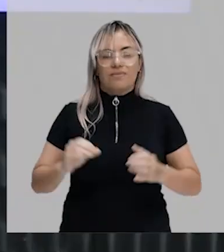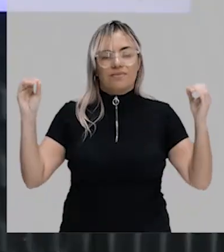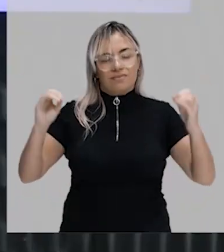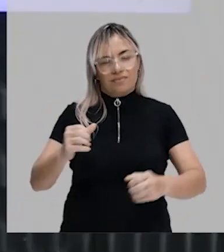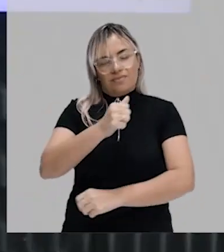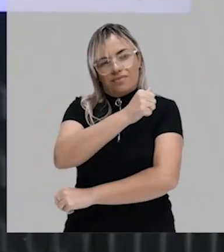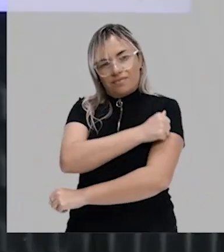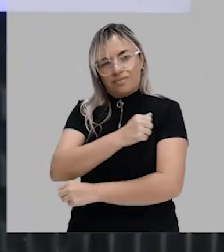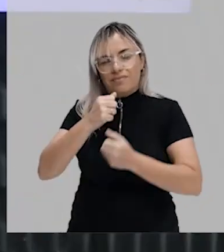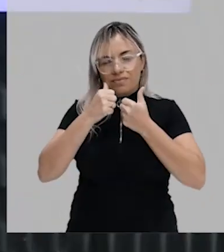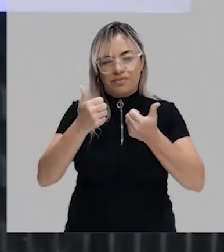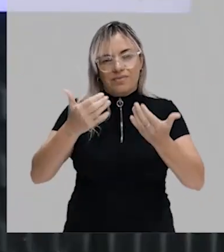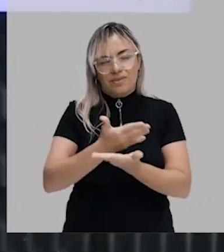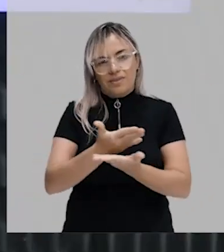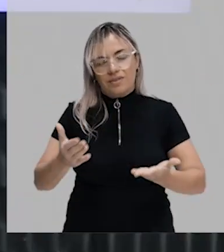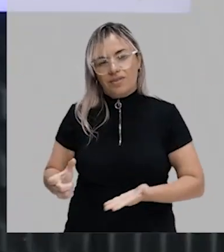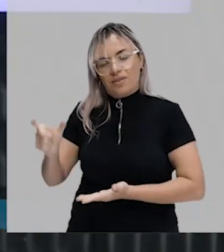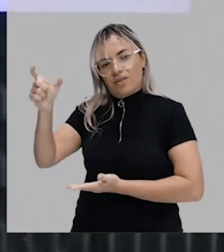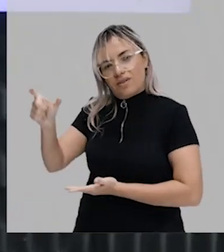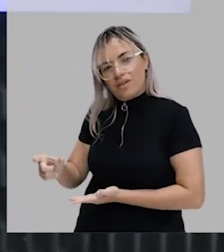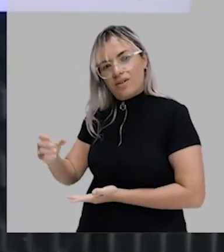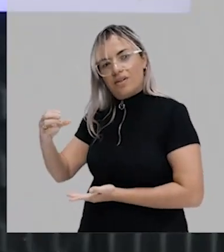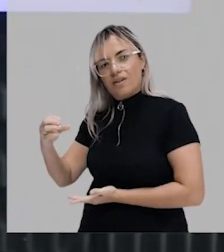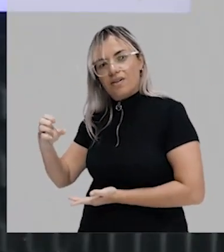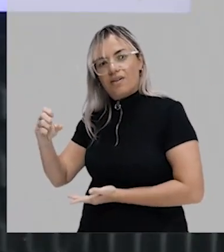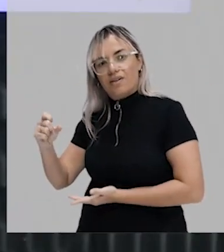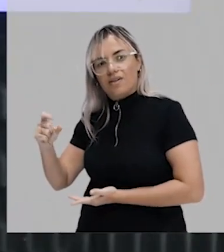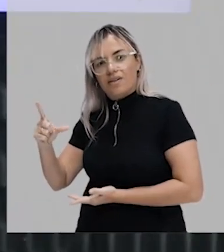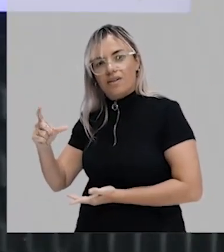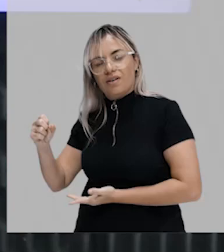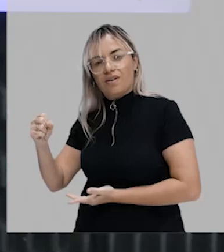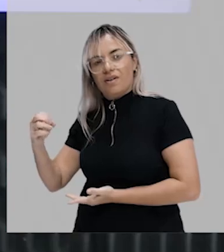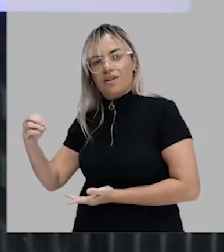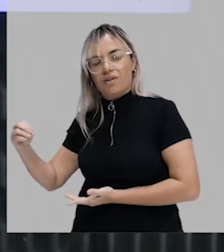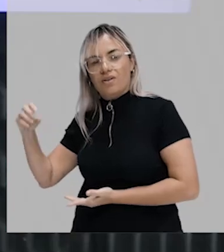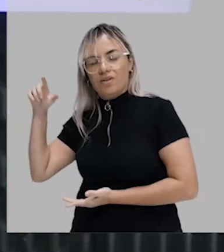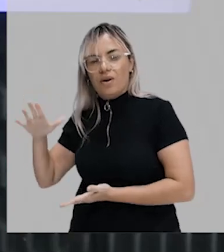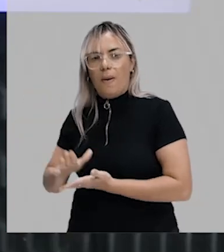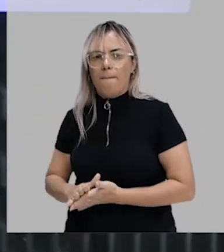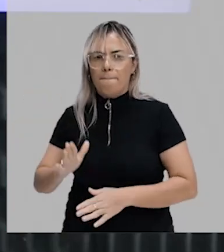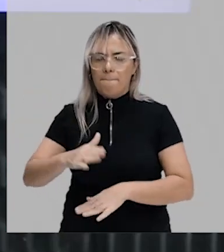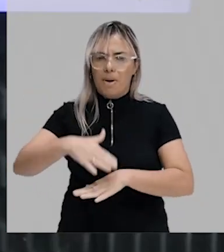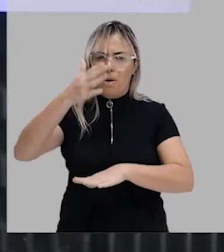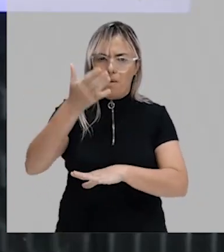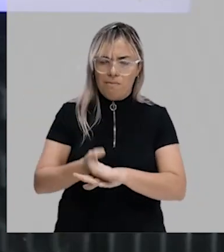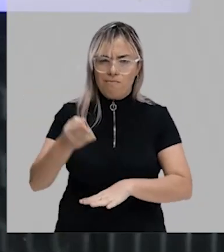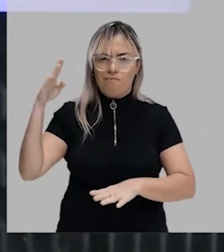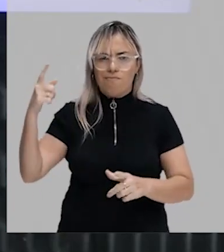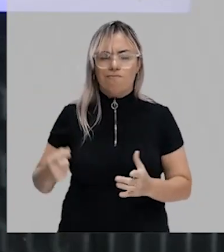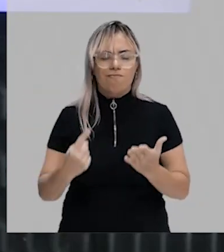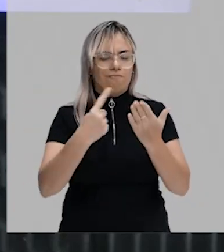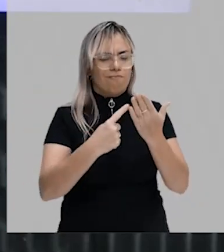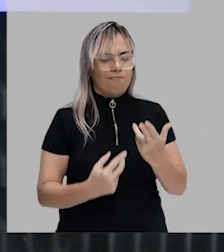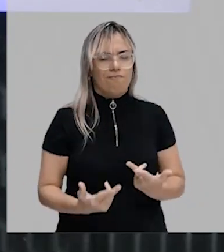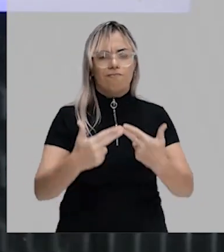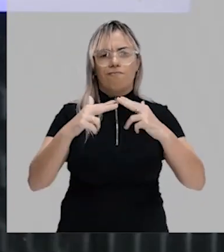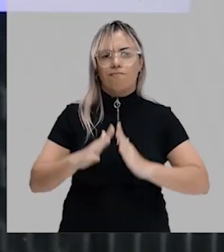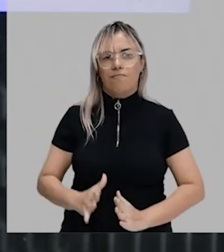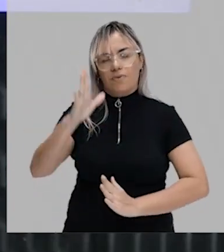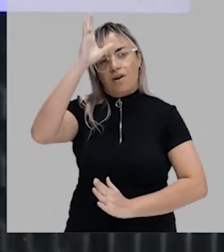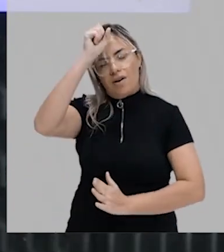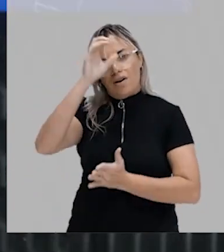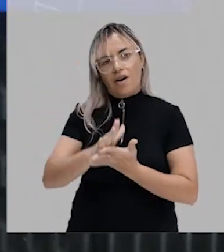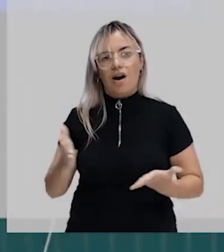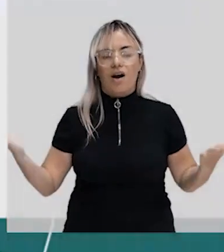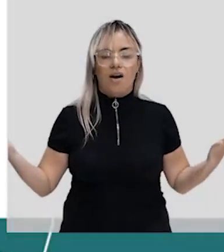Fala, galerinha, tudo bem com vocês? Aqui é o professor Celso Ramos. Vamos para mais uma aula de biologia aqui do Fique em Casa Aprendendo? Nós vamos agora